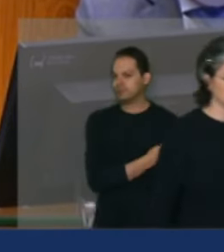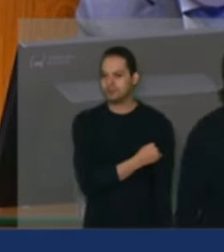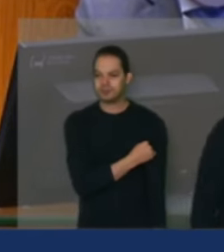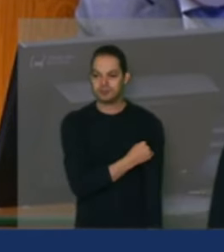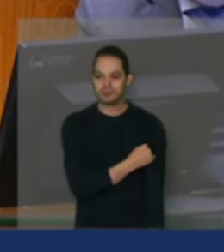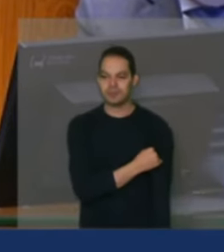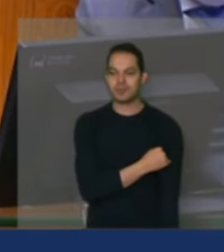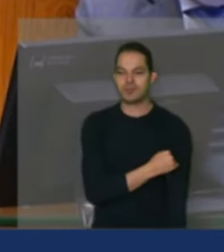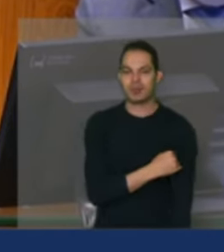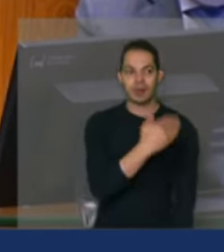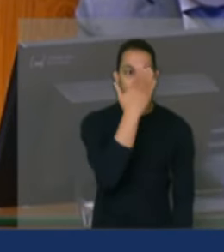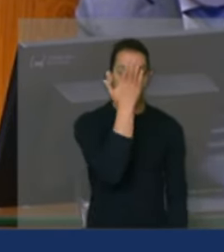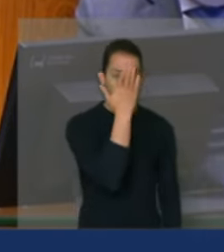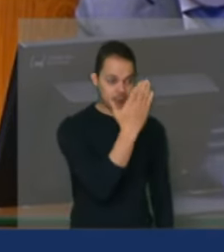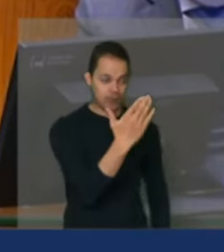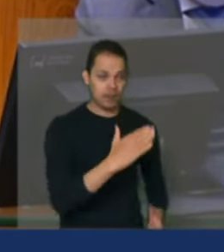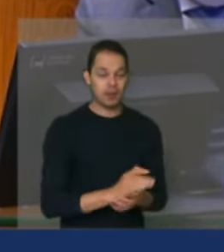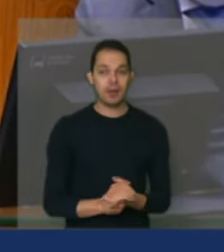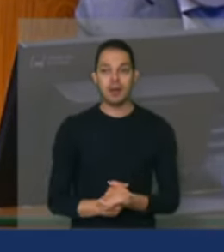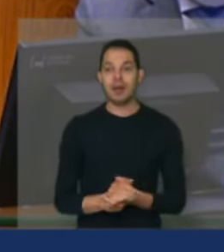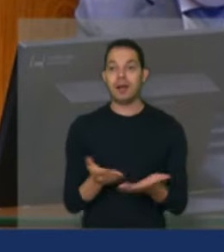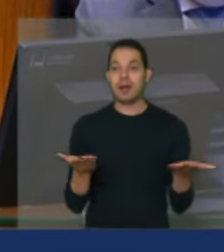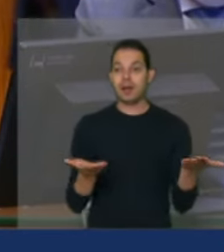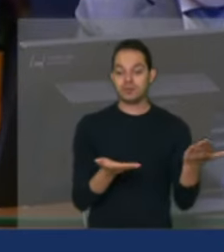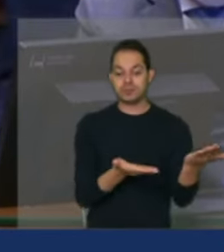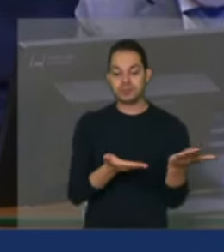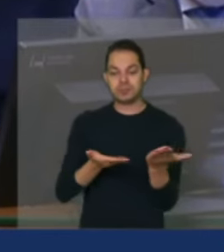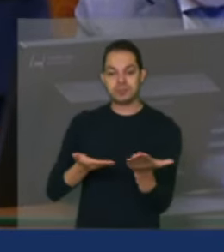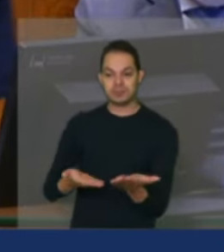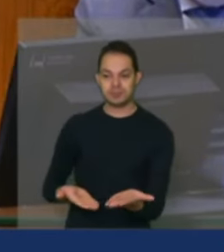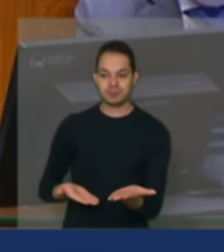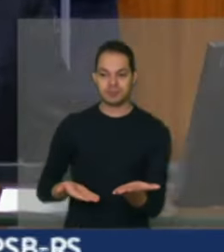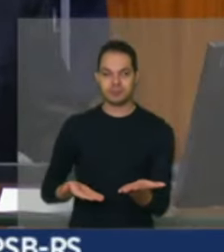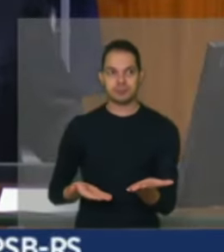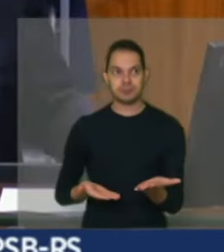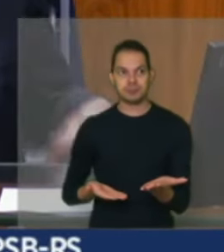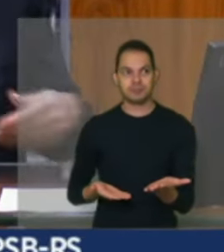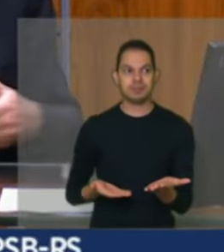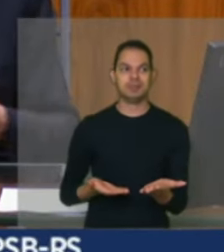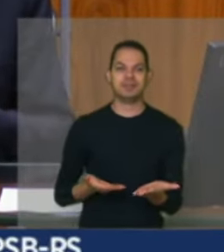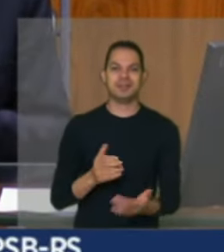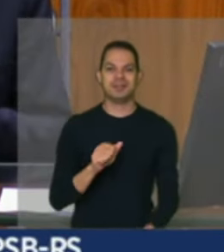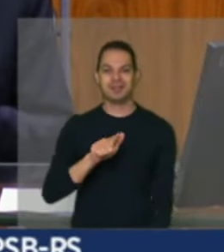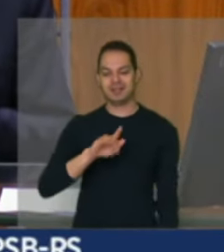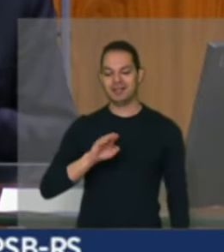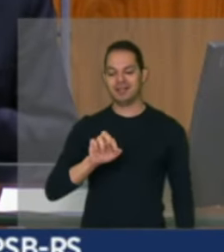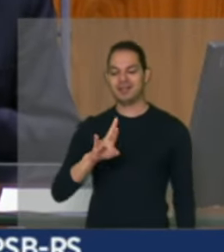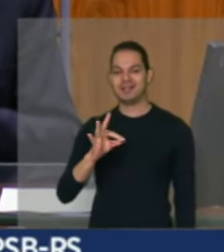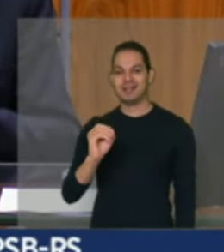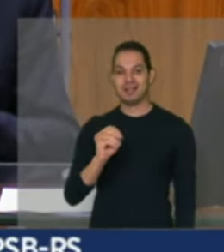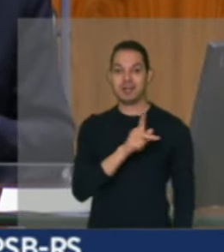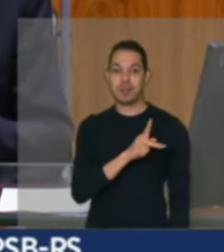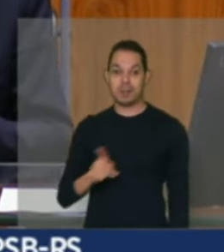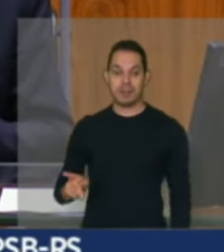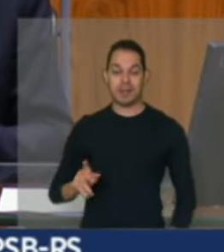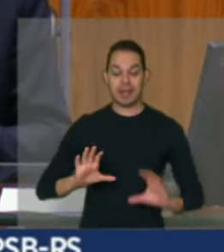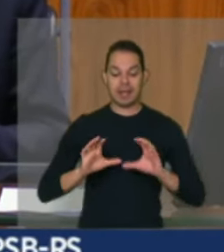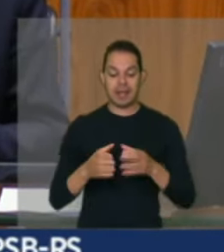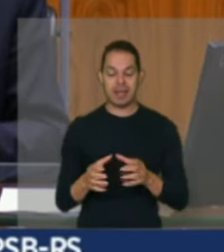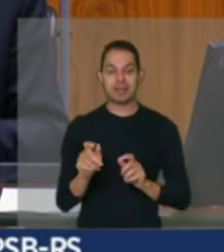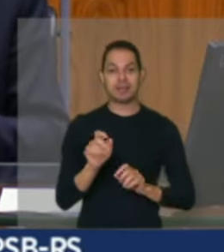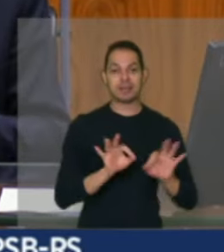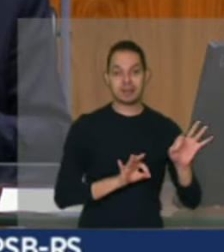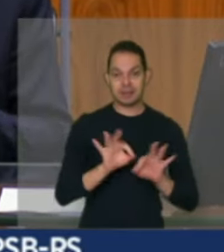Queremos passar de imediato para o Alberto Brock, que é o presidente da Confederação das Organizações de